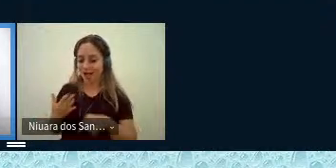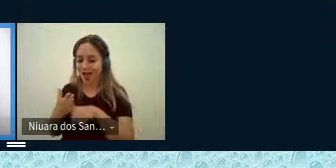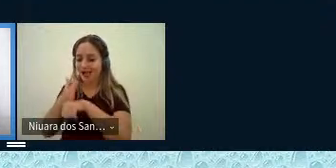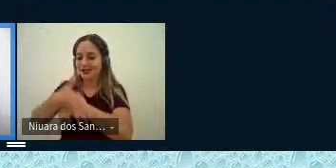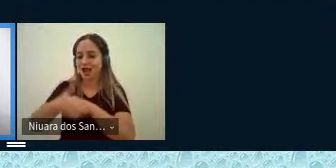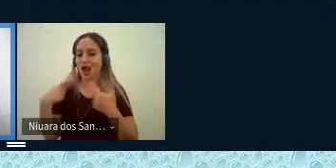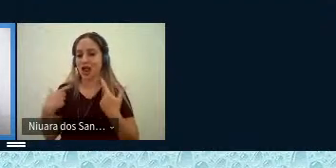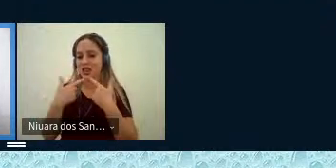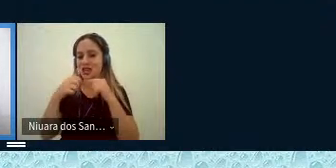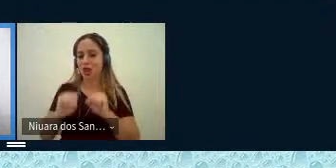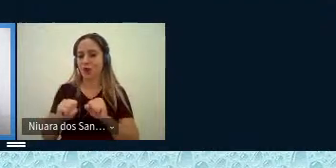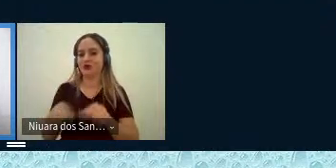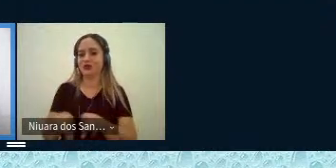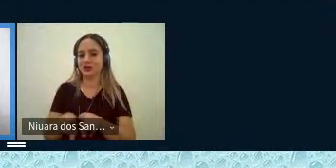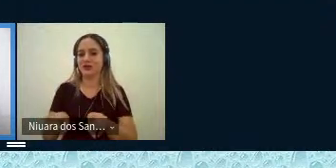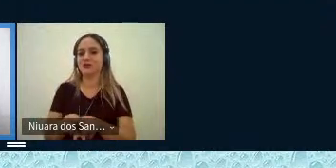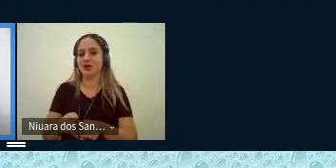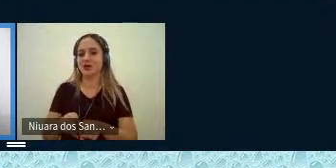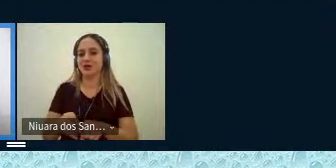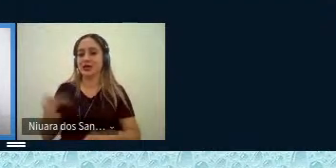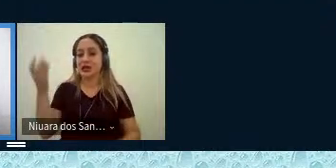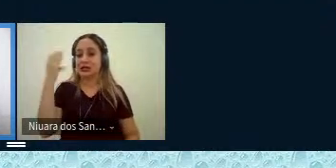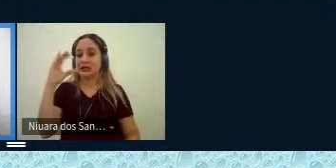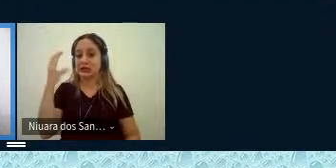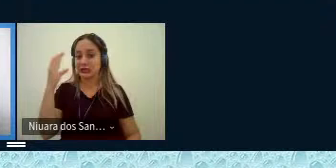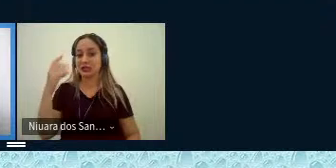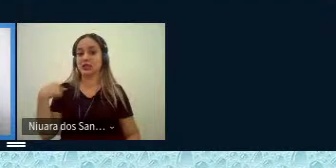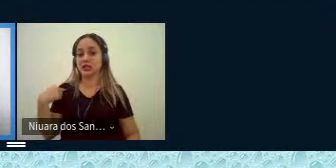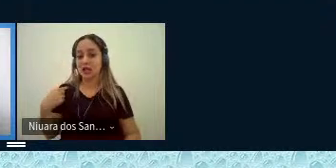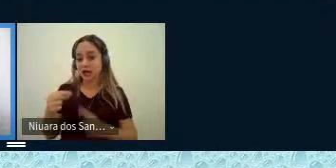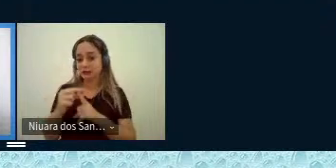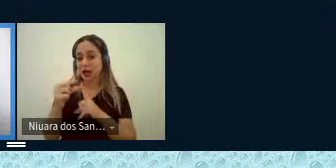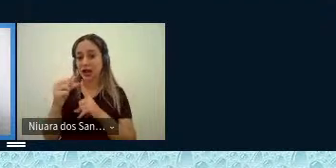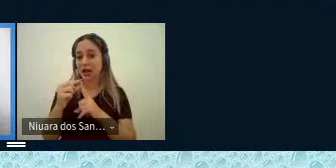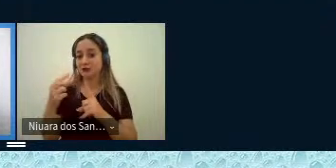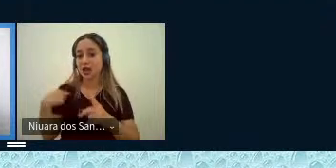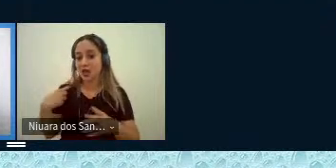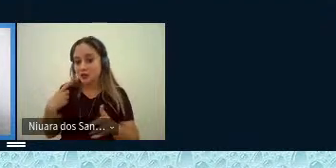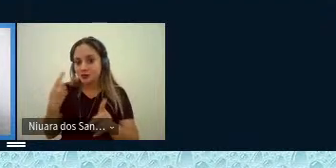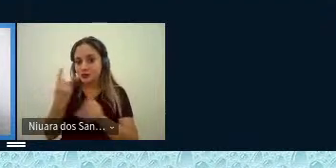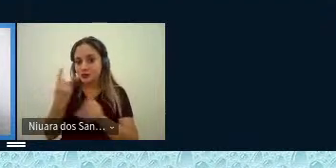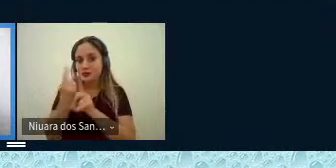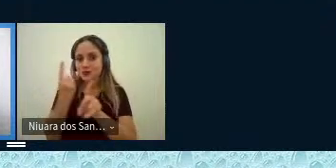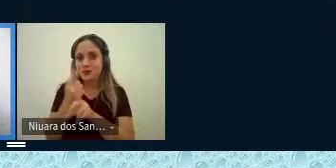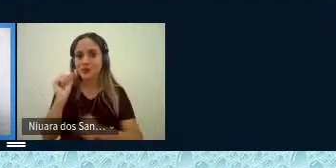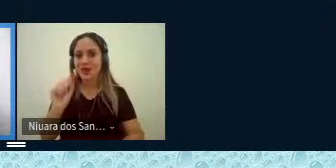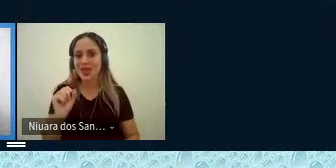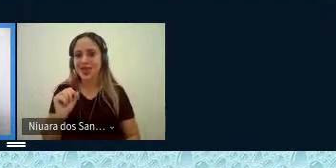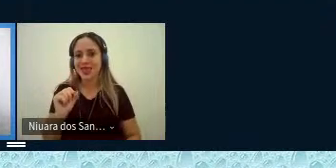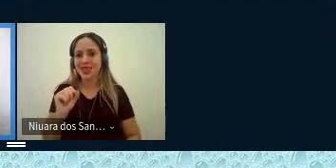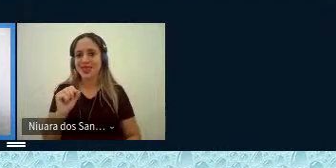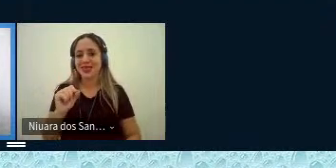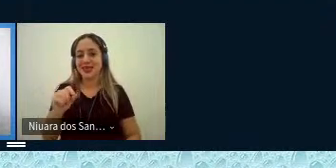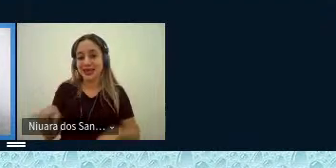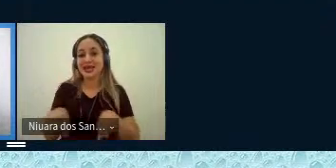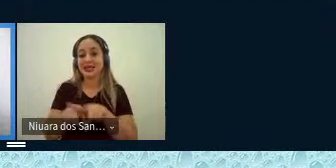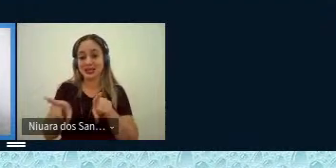linguística, não é? Sobretudo na ciência da lexicografia e eu fui descobrir que era também